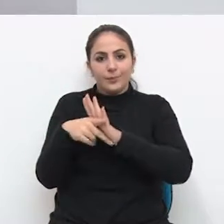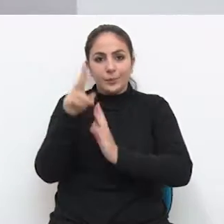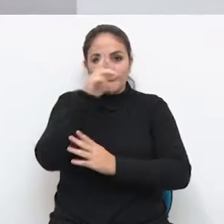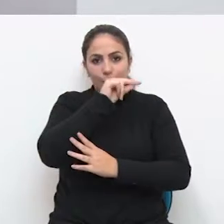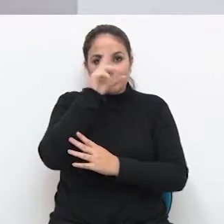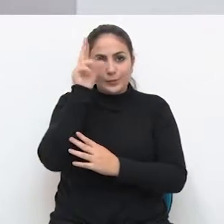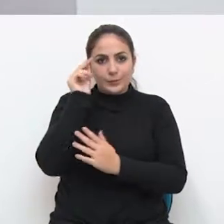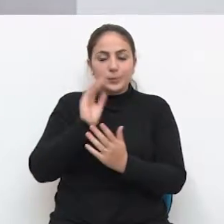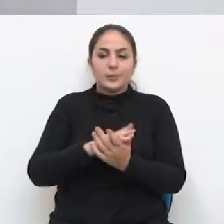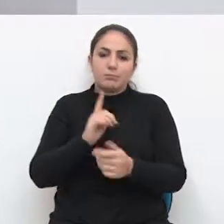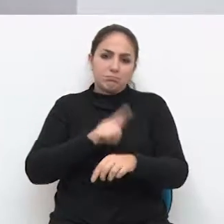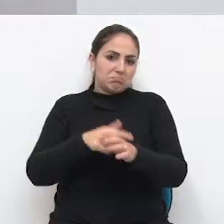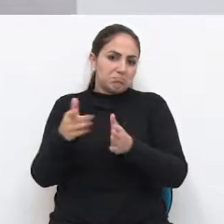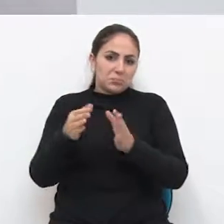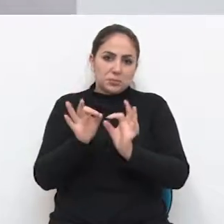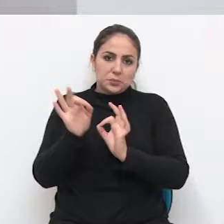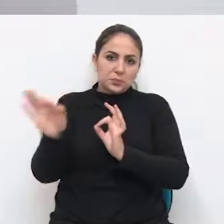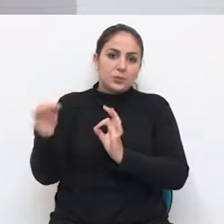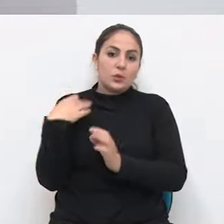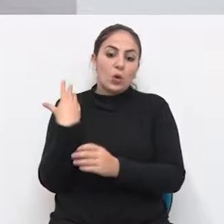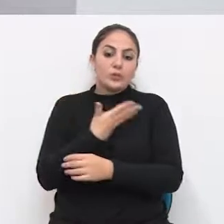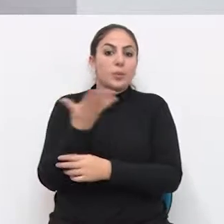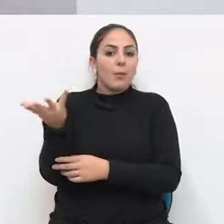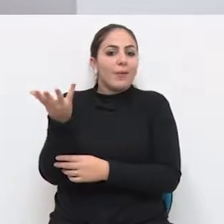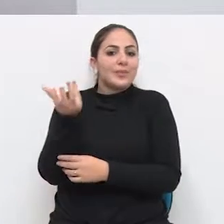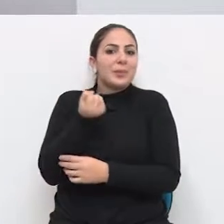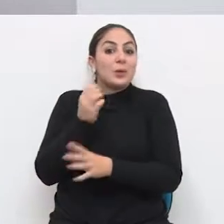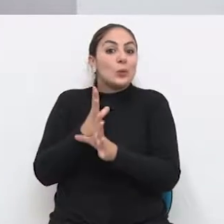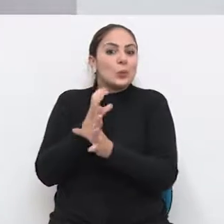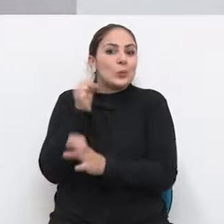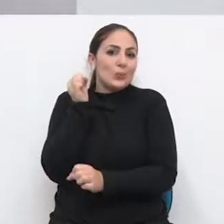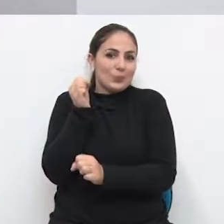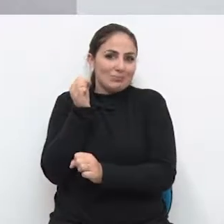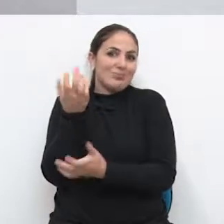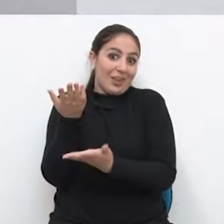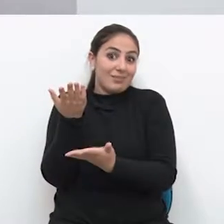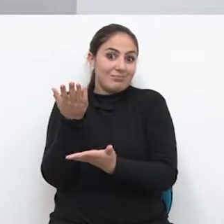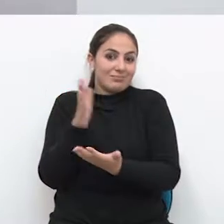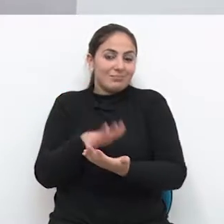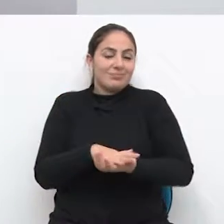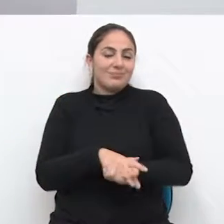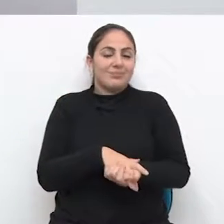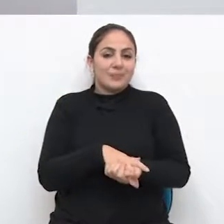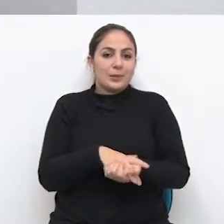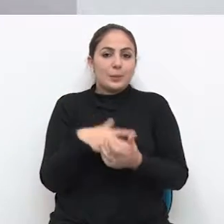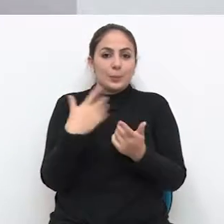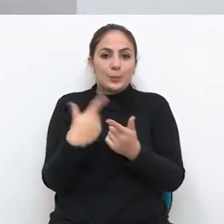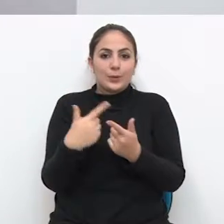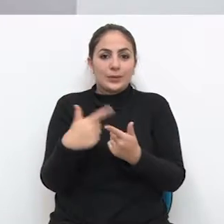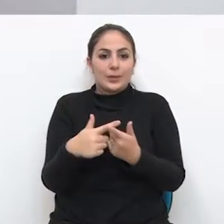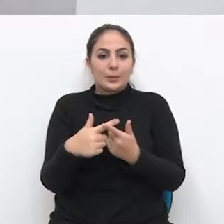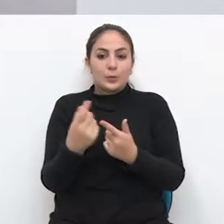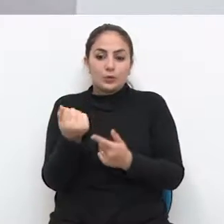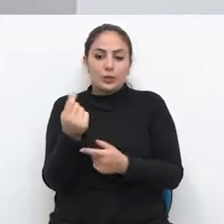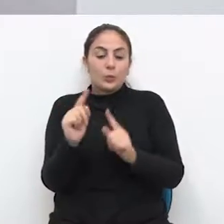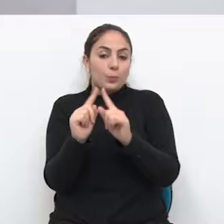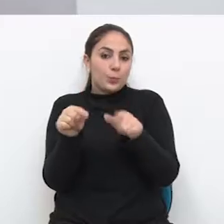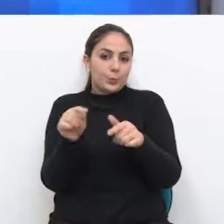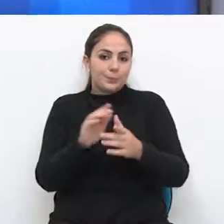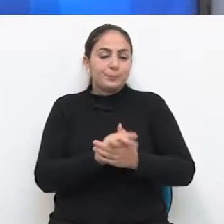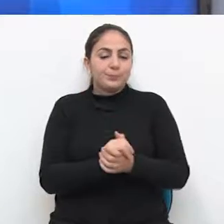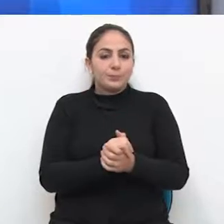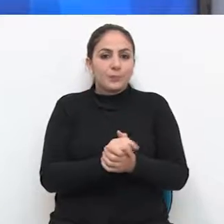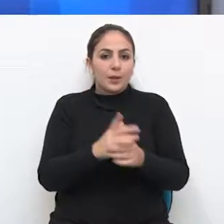município, e a longo prazo nós estaremos ganhando esse aluguel aí para os caixas, para os cofres